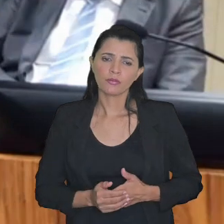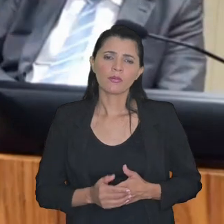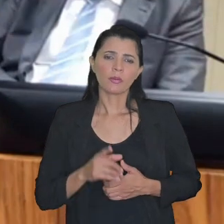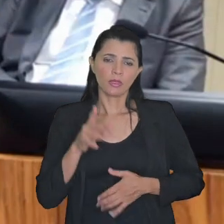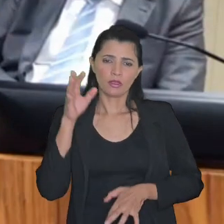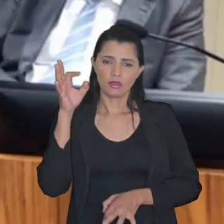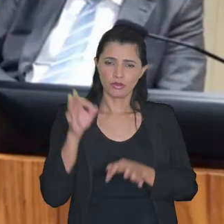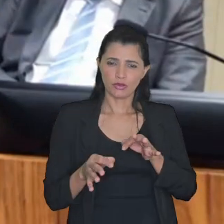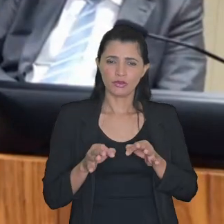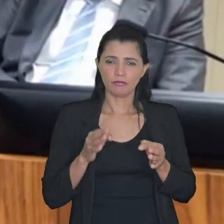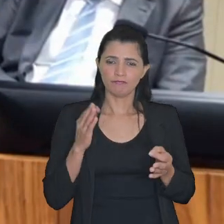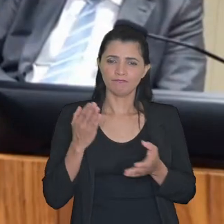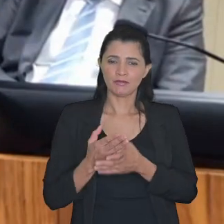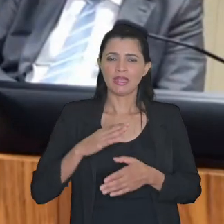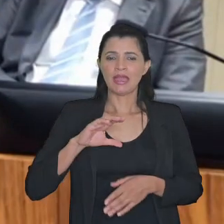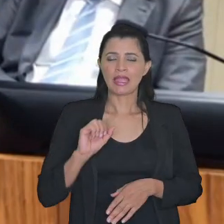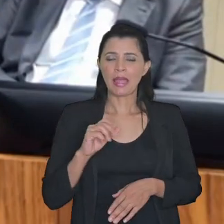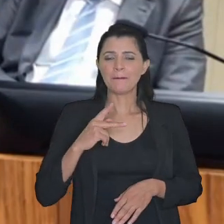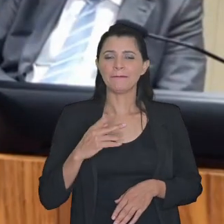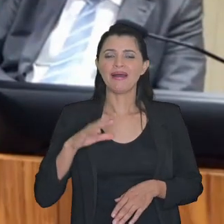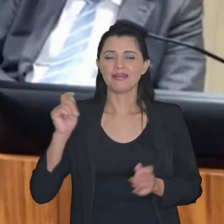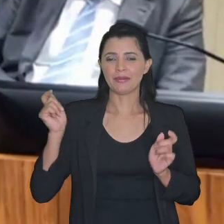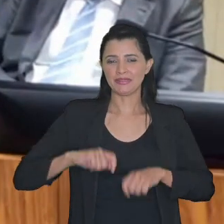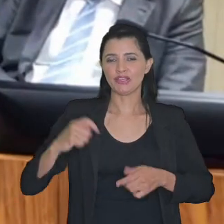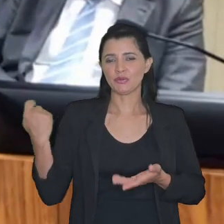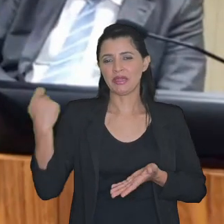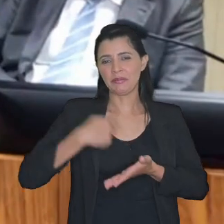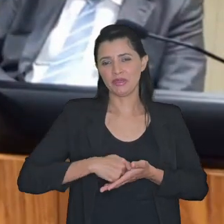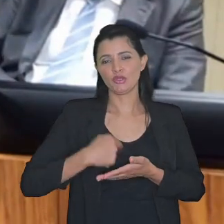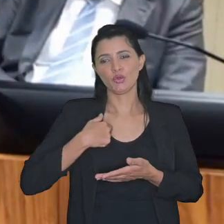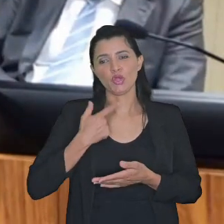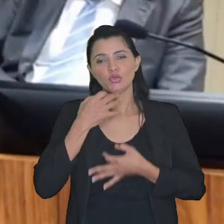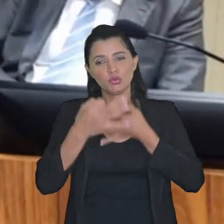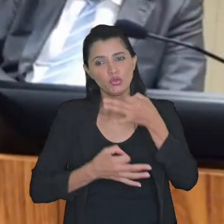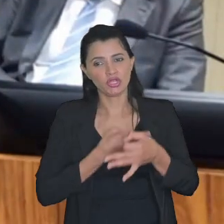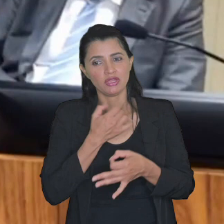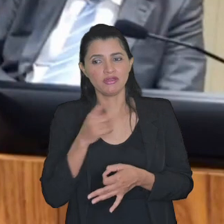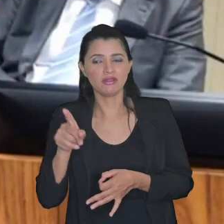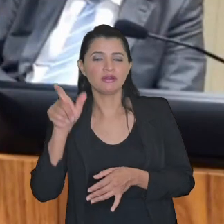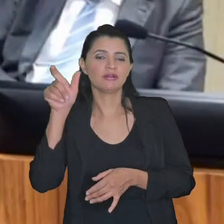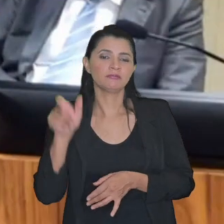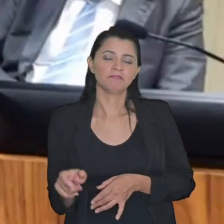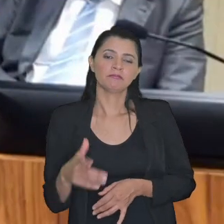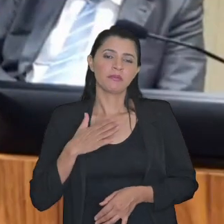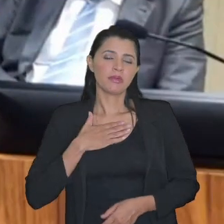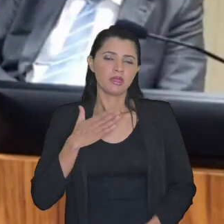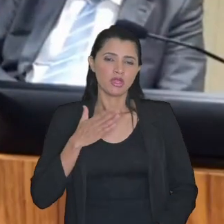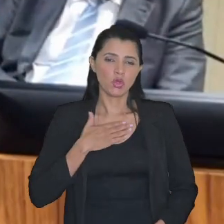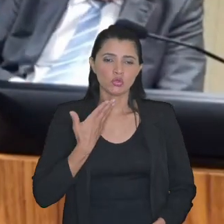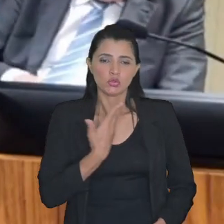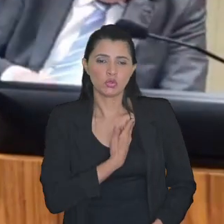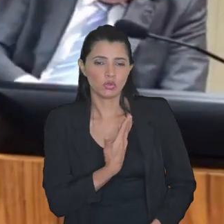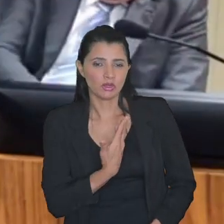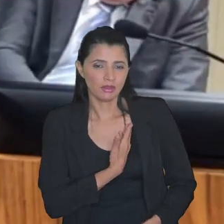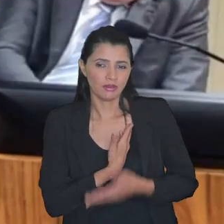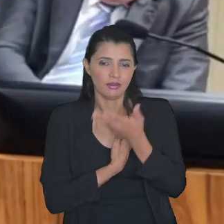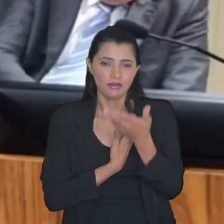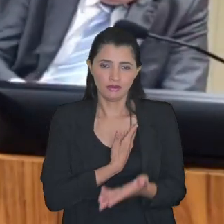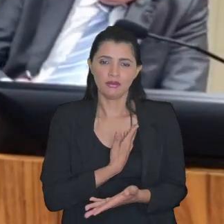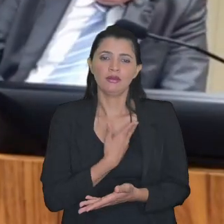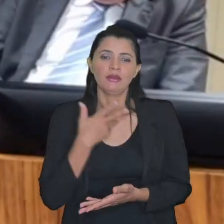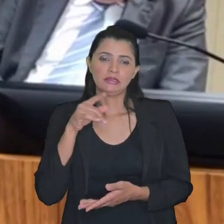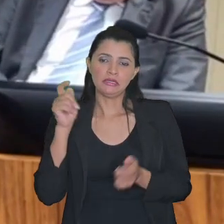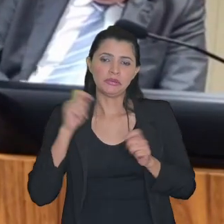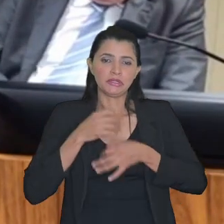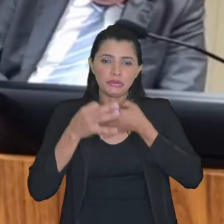essa judicialização de capag é outra coisa que eu sugeriria aos meus colegas se é que é